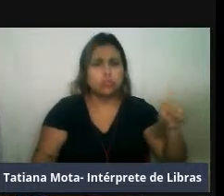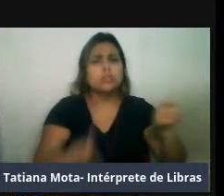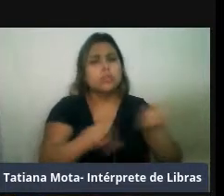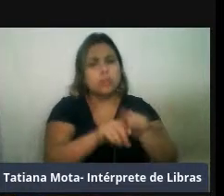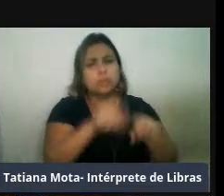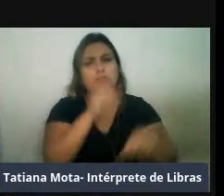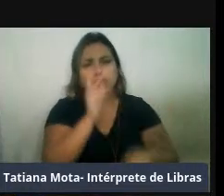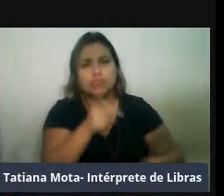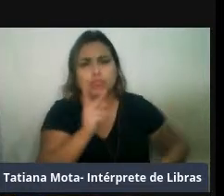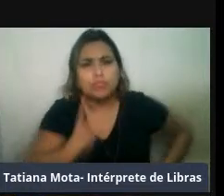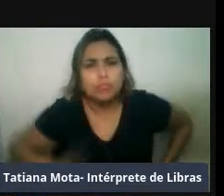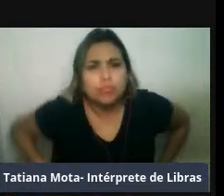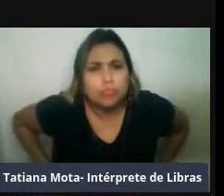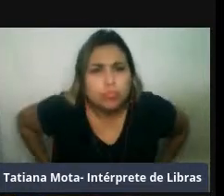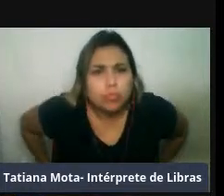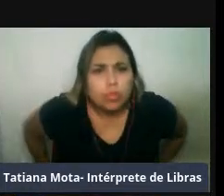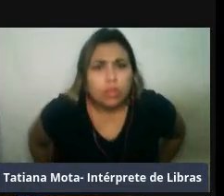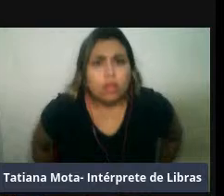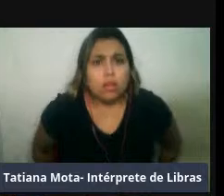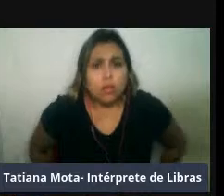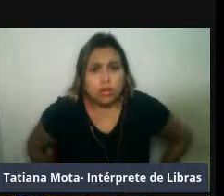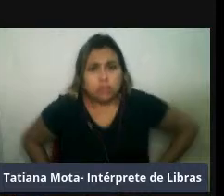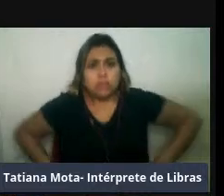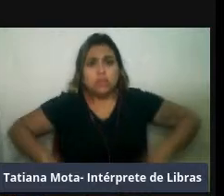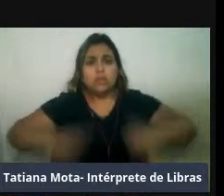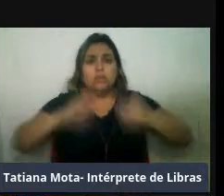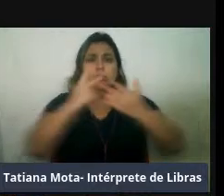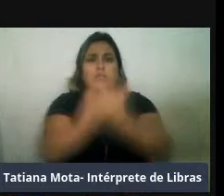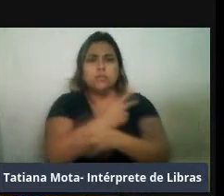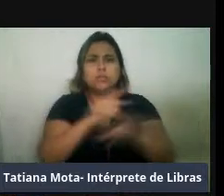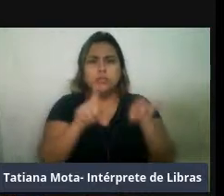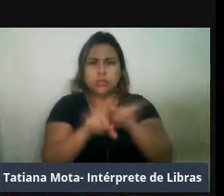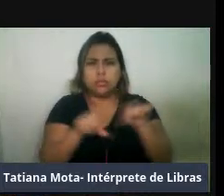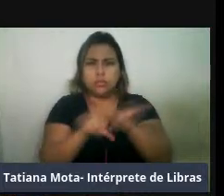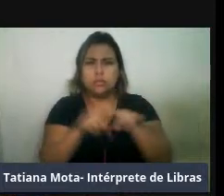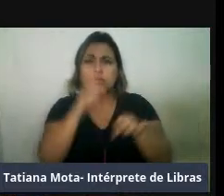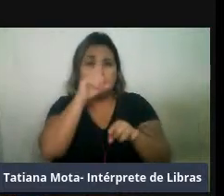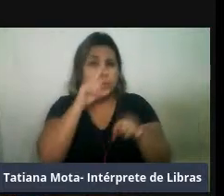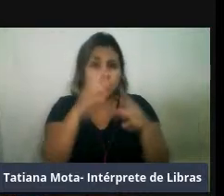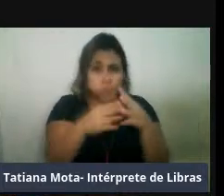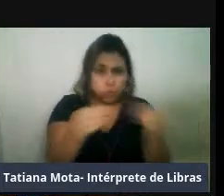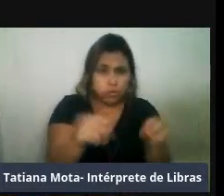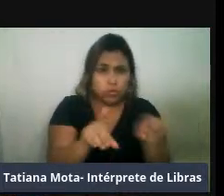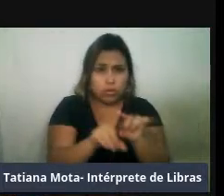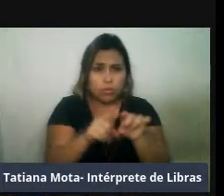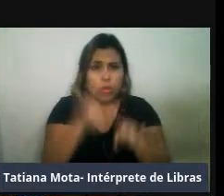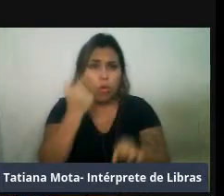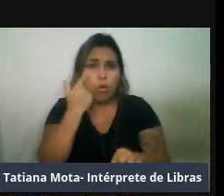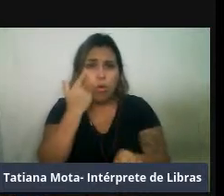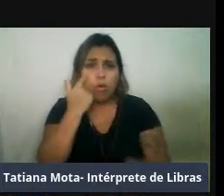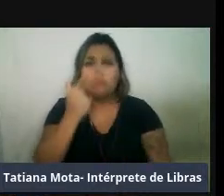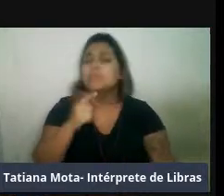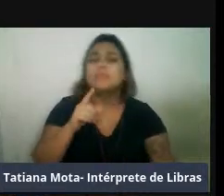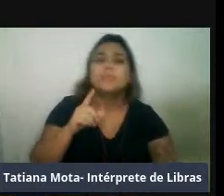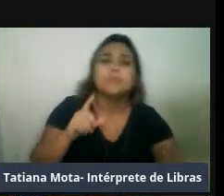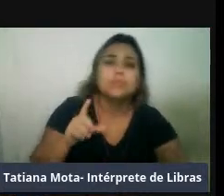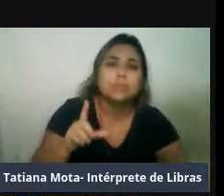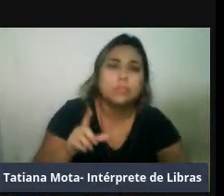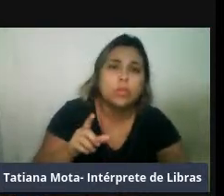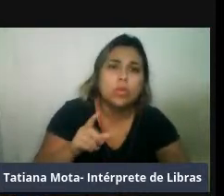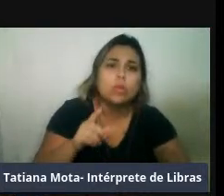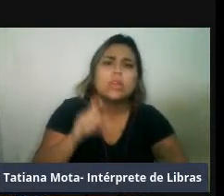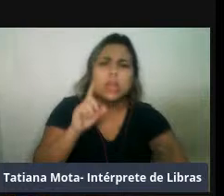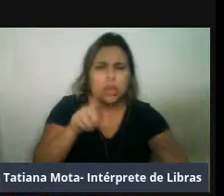Mas recentemente a gente teve declarada a extinção do Lipotis vexilifer, né, uma espécie de golfinho